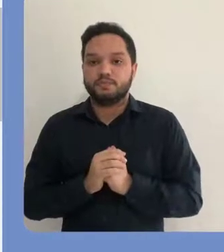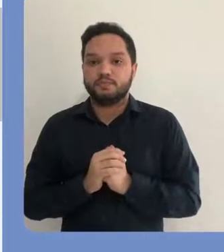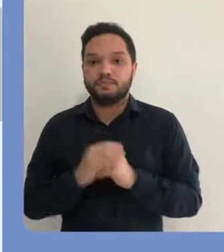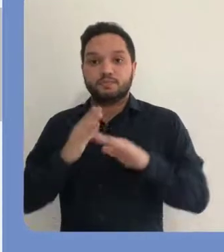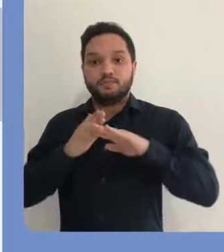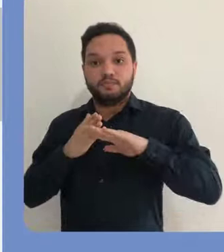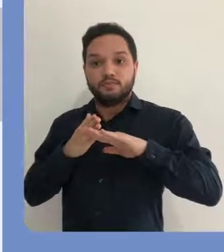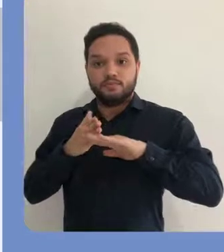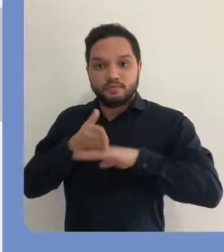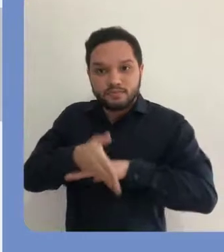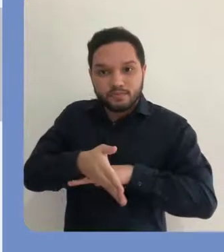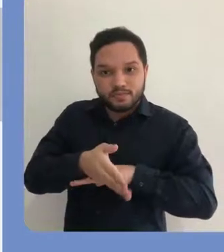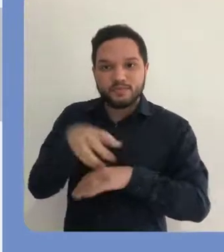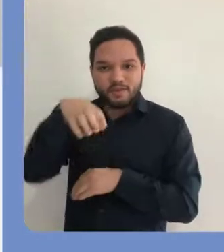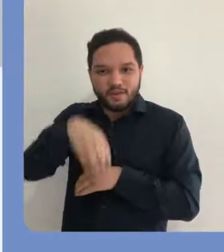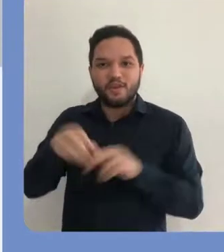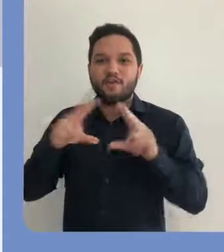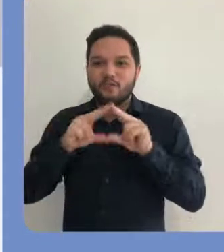Campus Florianópolis.